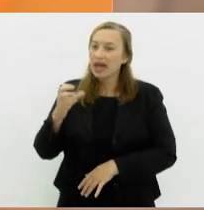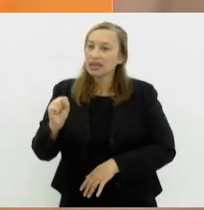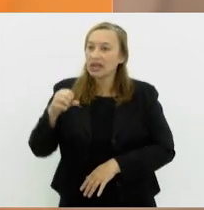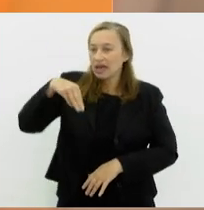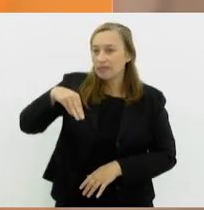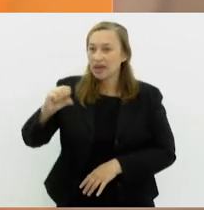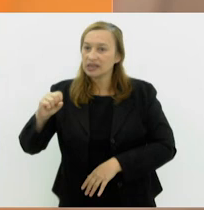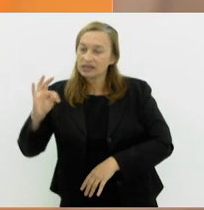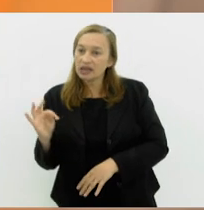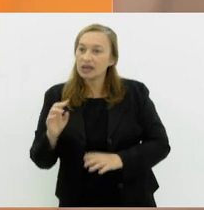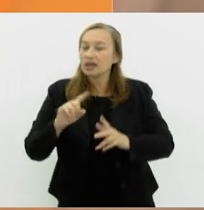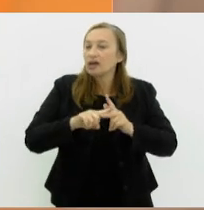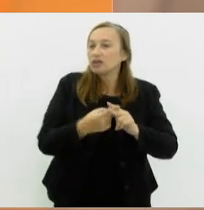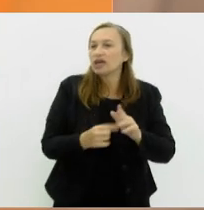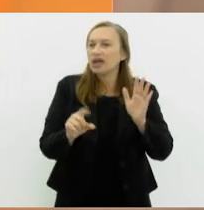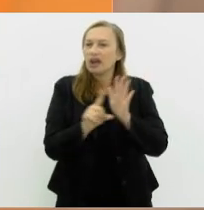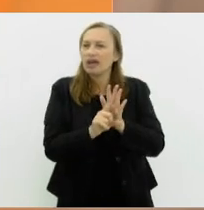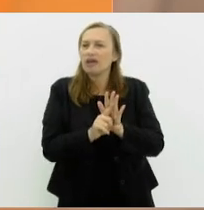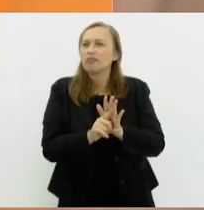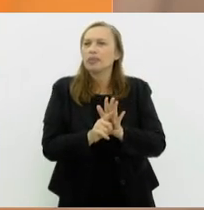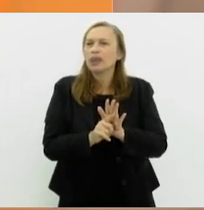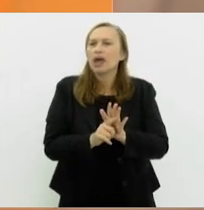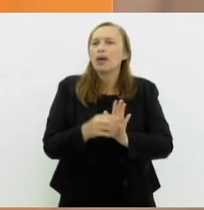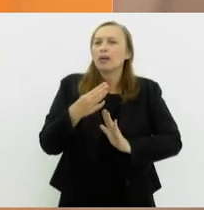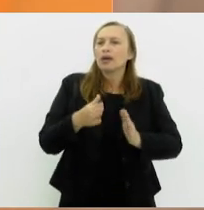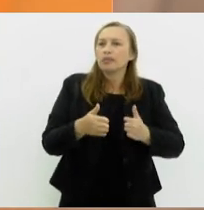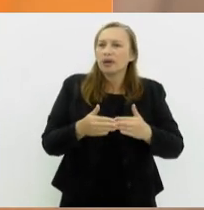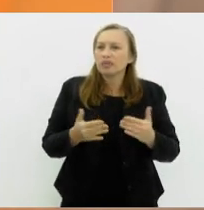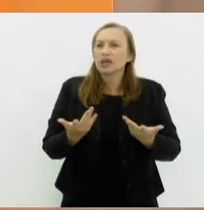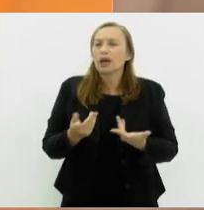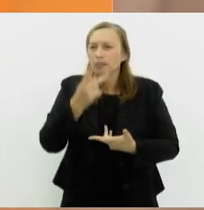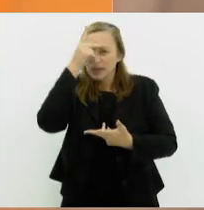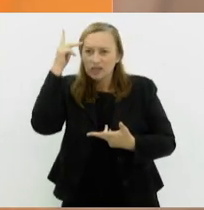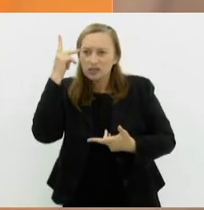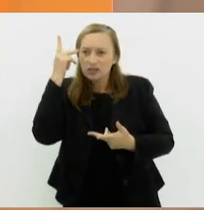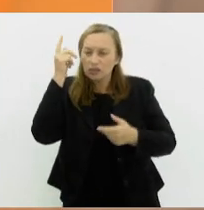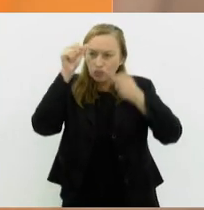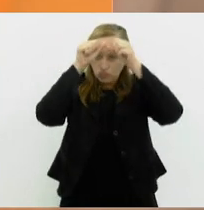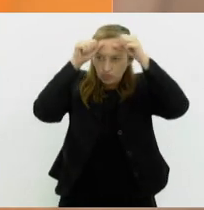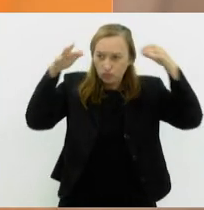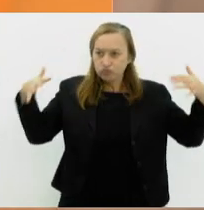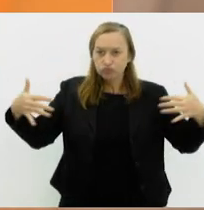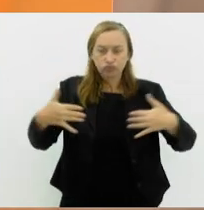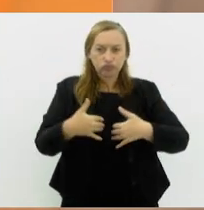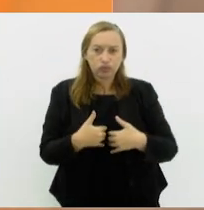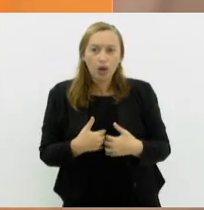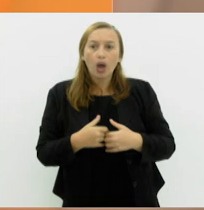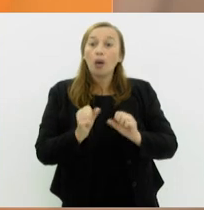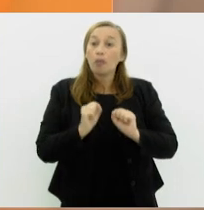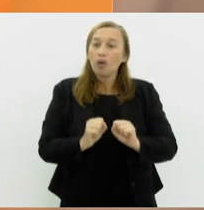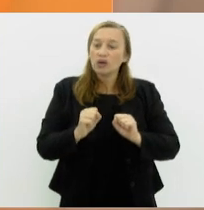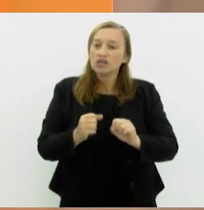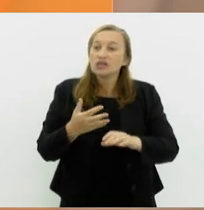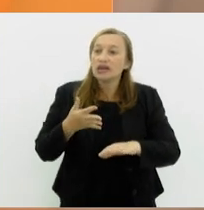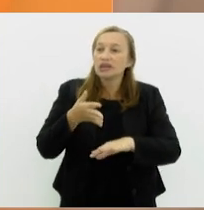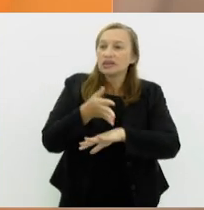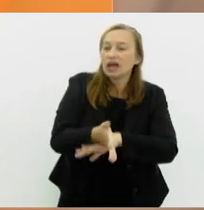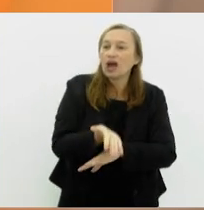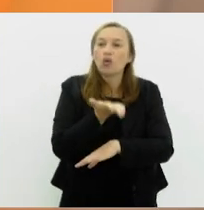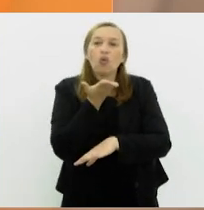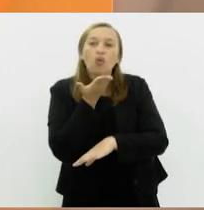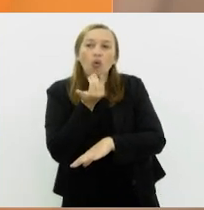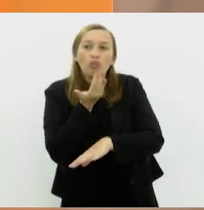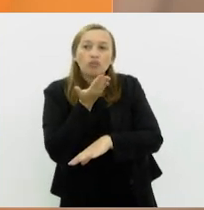altera a legislação para permitir que pessoas com transtorno do espectro autista possam entrar com alimentos e